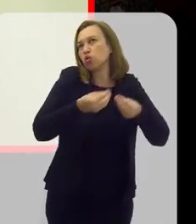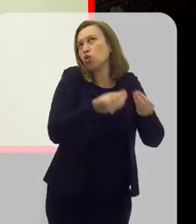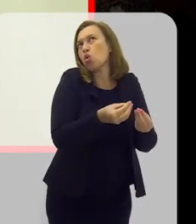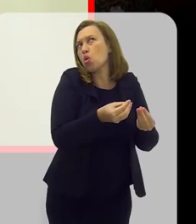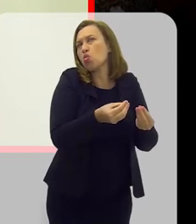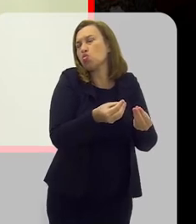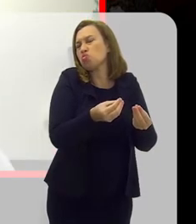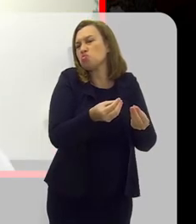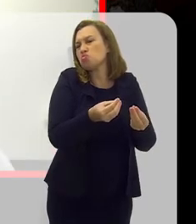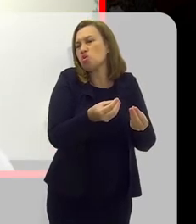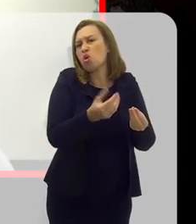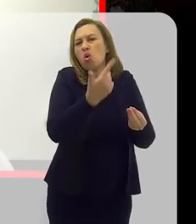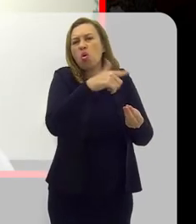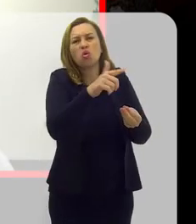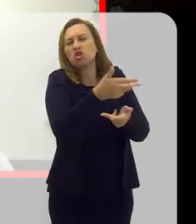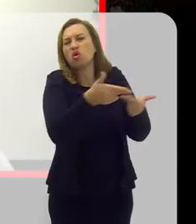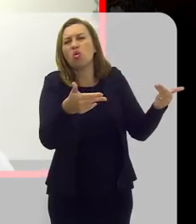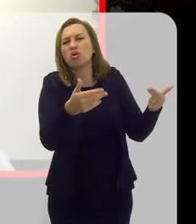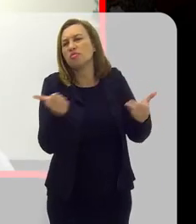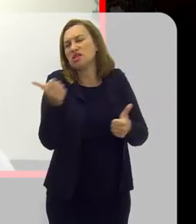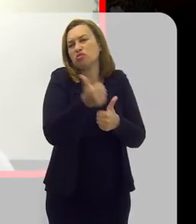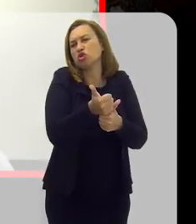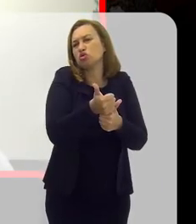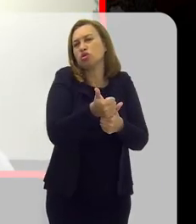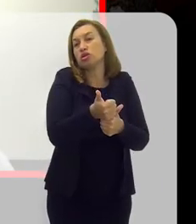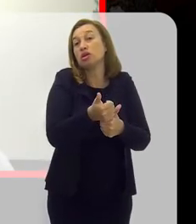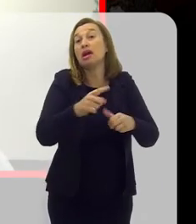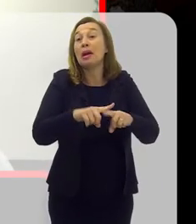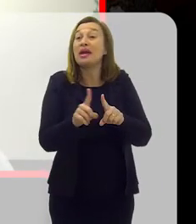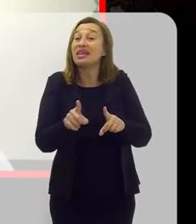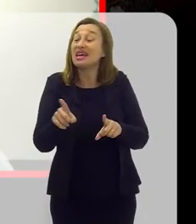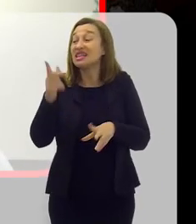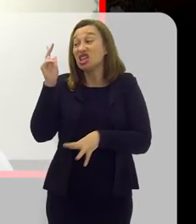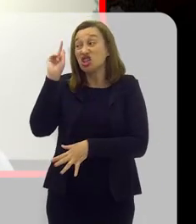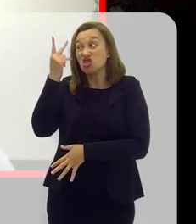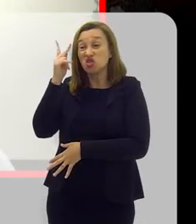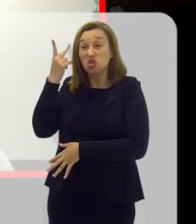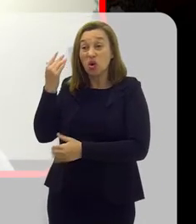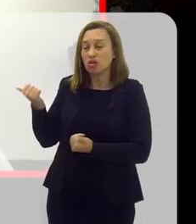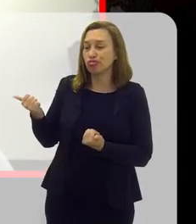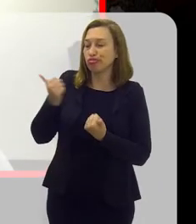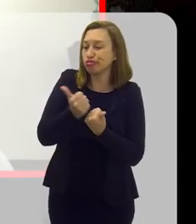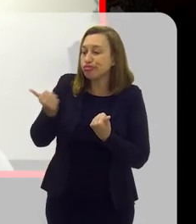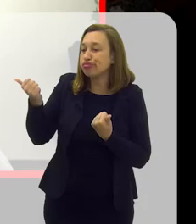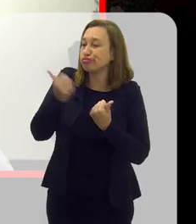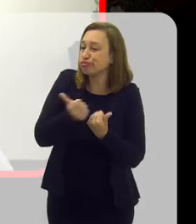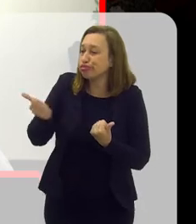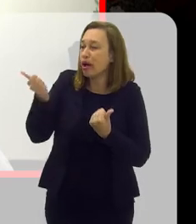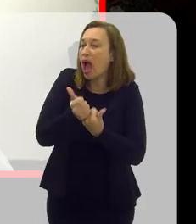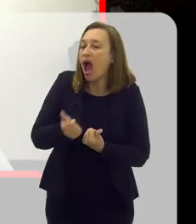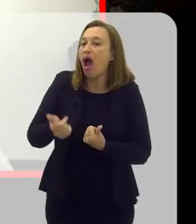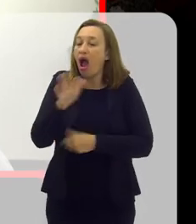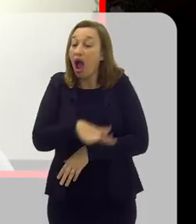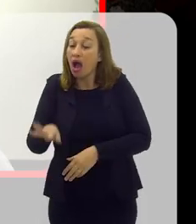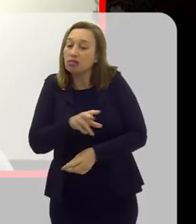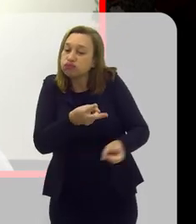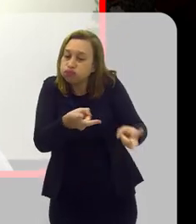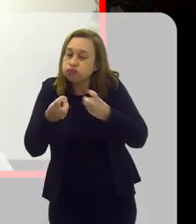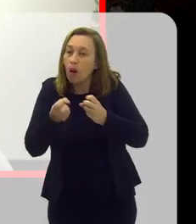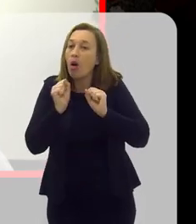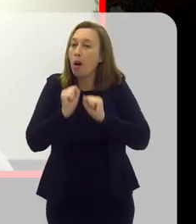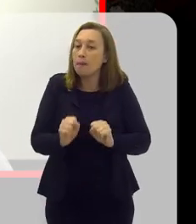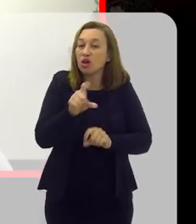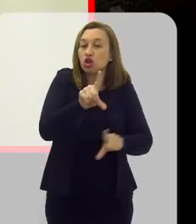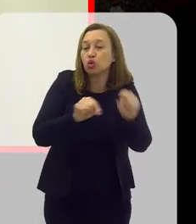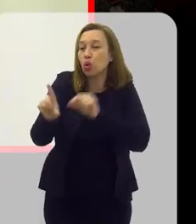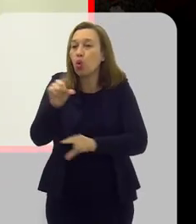alguma coisa lá para substituir. E nessa história, a criança vai percebendo que ela